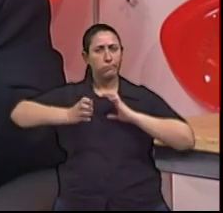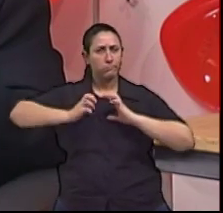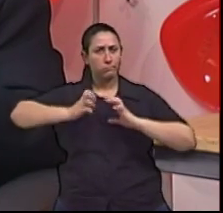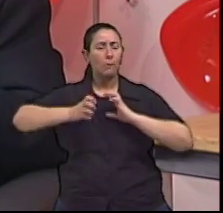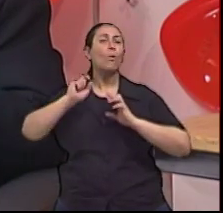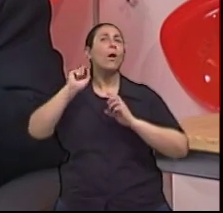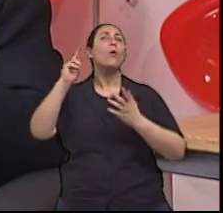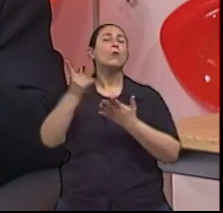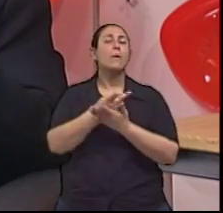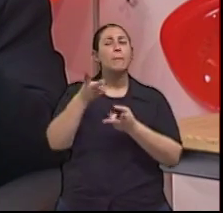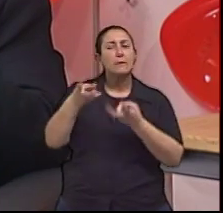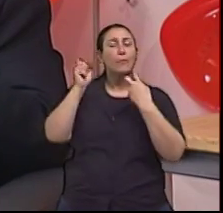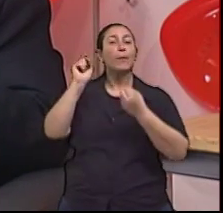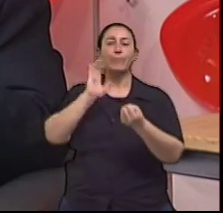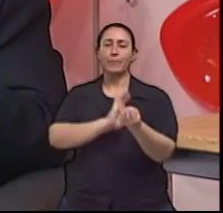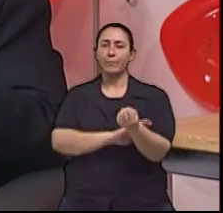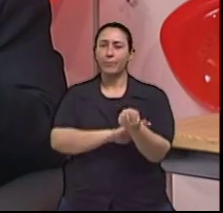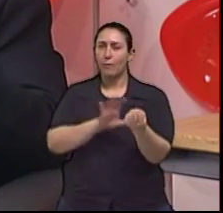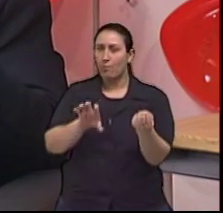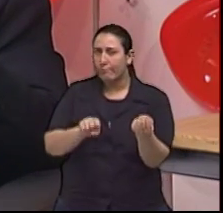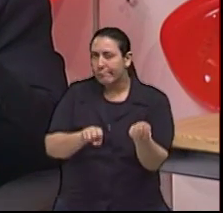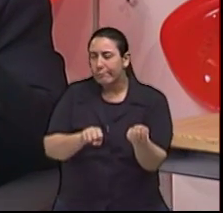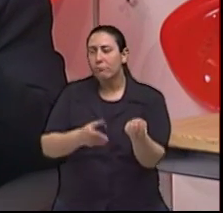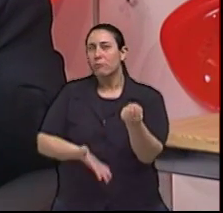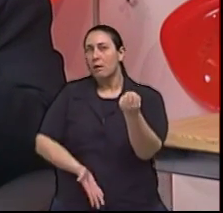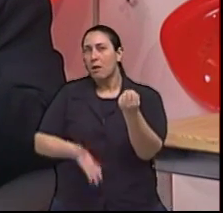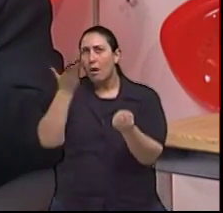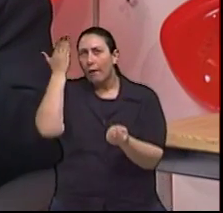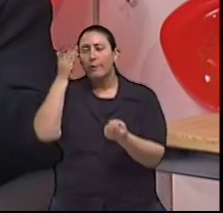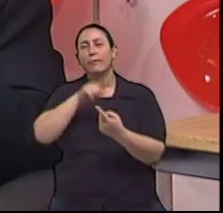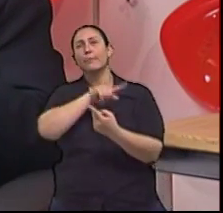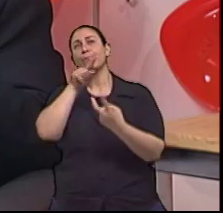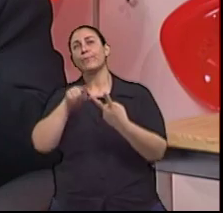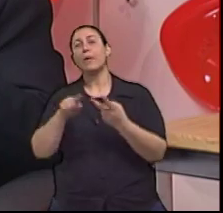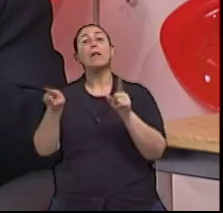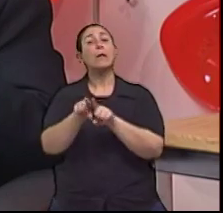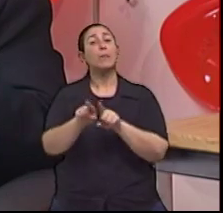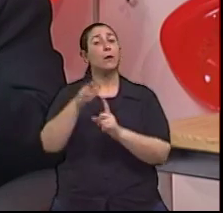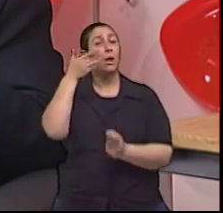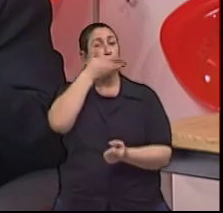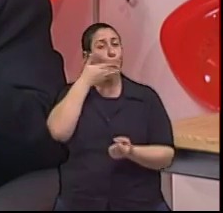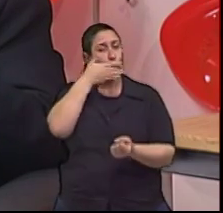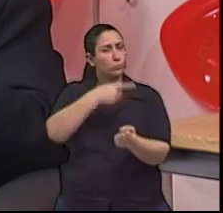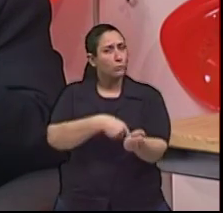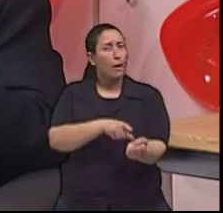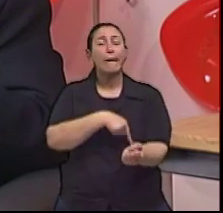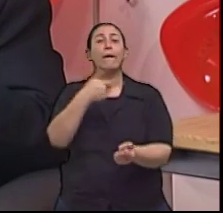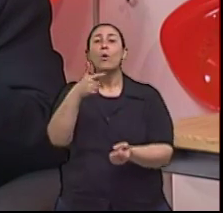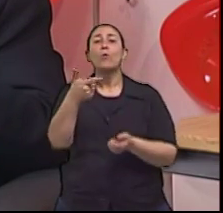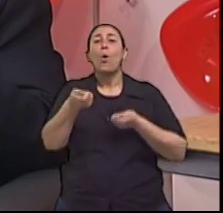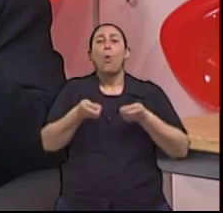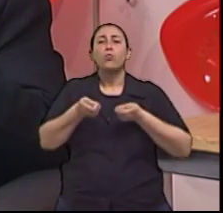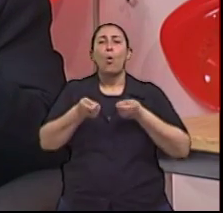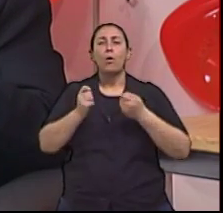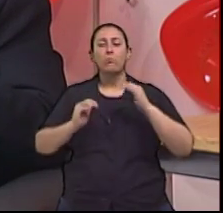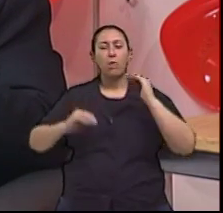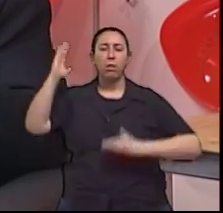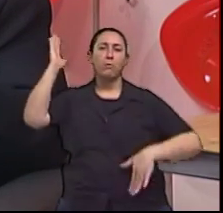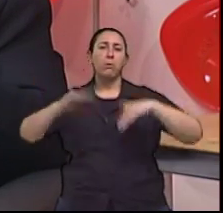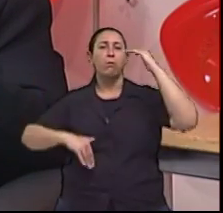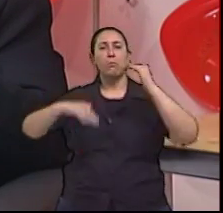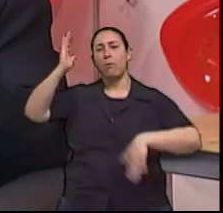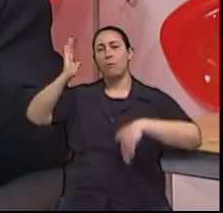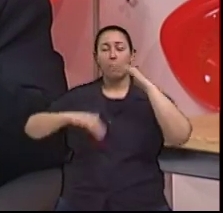é hipertenso e uma hipertensão importante e ou diabético e um diabetes descontrolado, não sendo